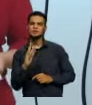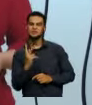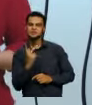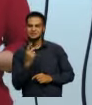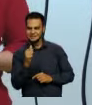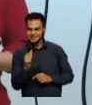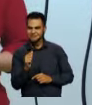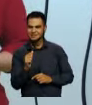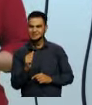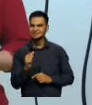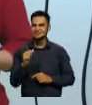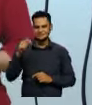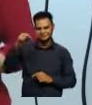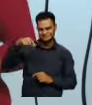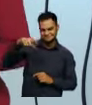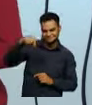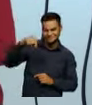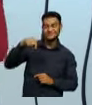linguagem multimodal.